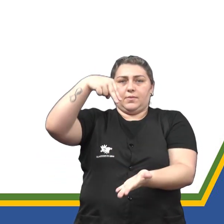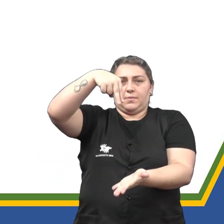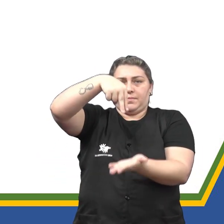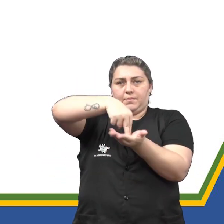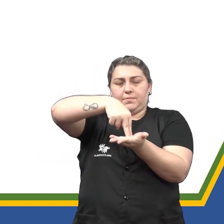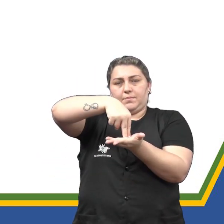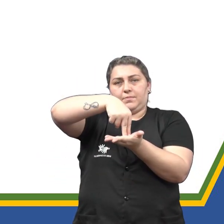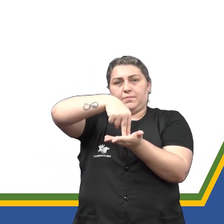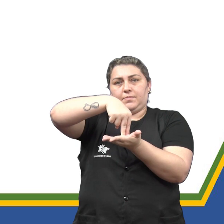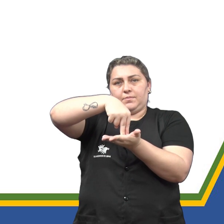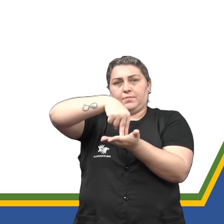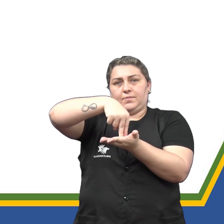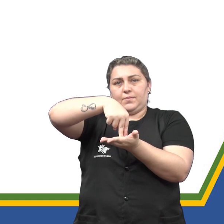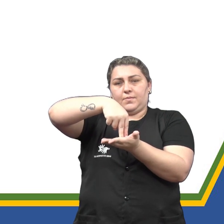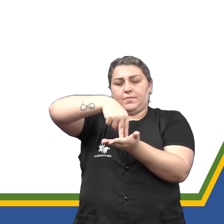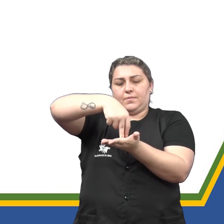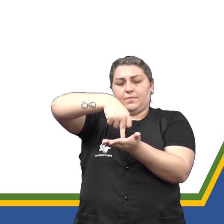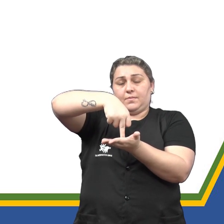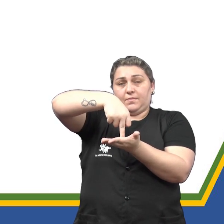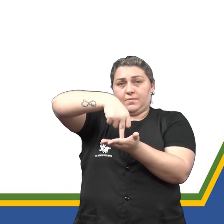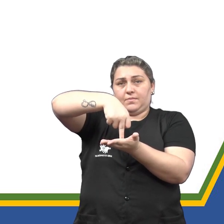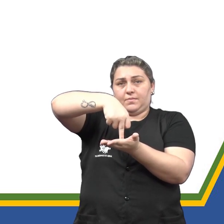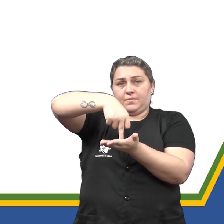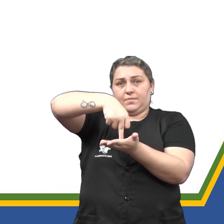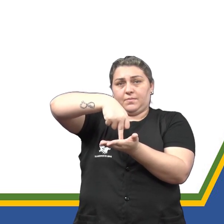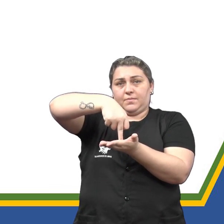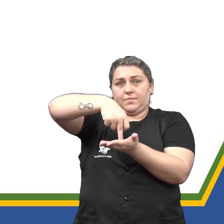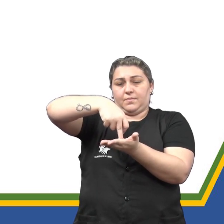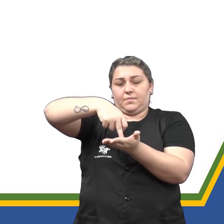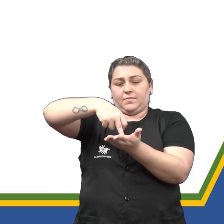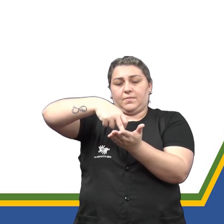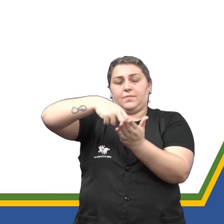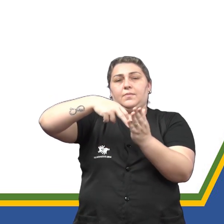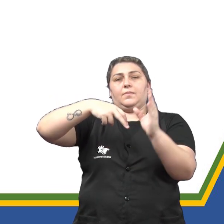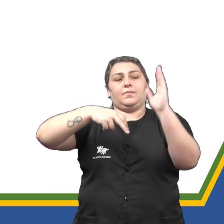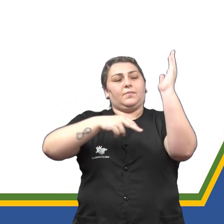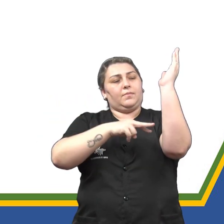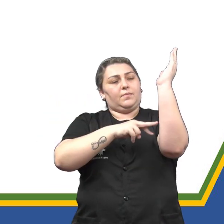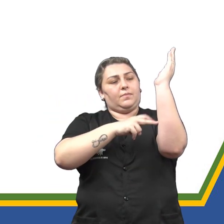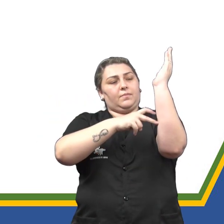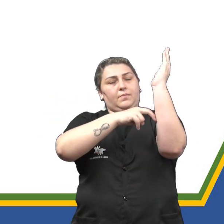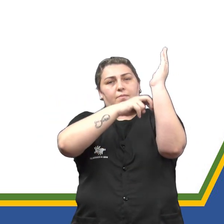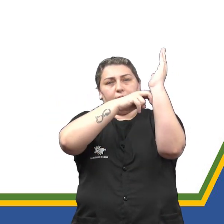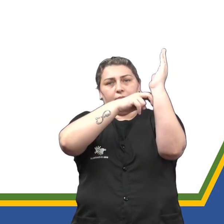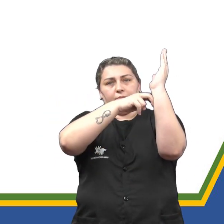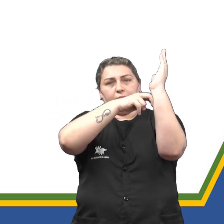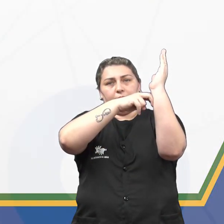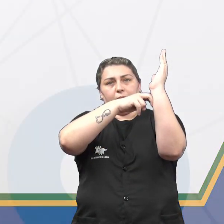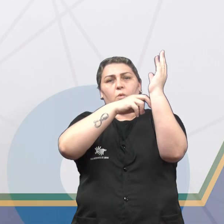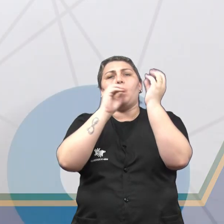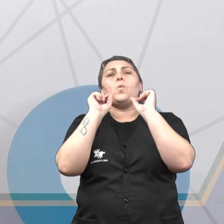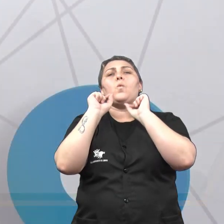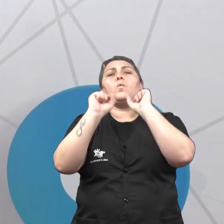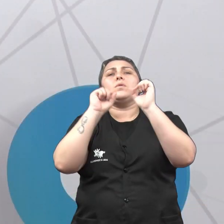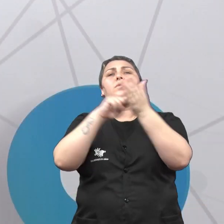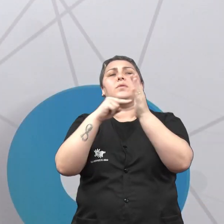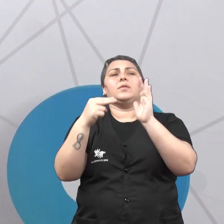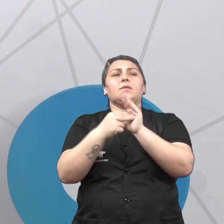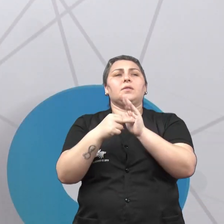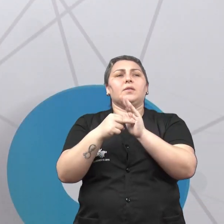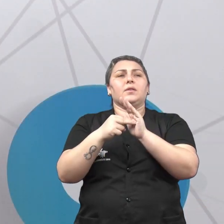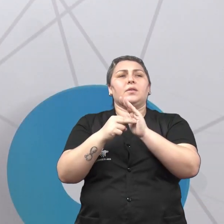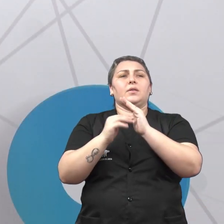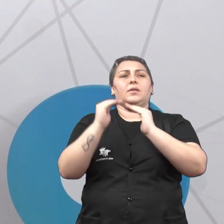pé, em um pé só, ficar em cima de uma escada e aí a gente pode retornar aqui, o que é o equilíbrio em si, né?